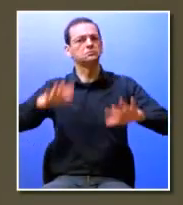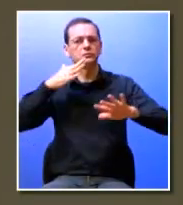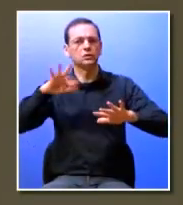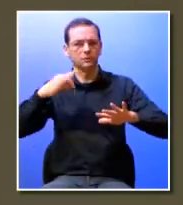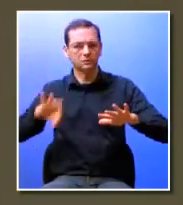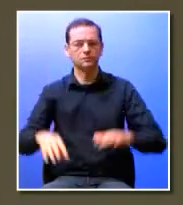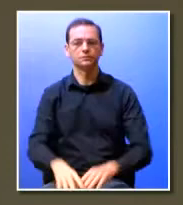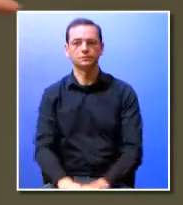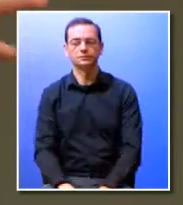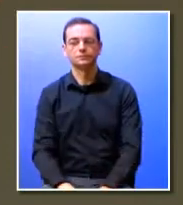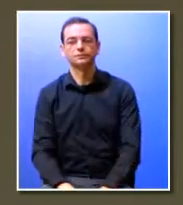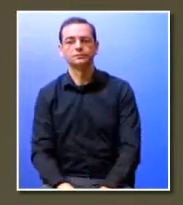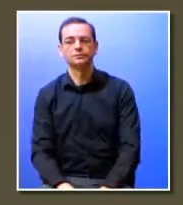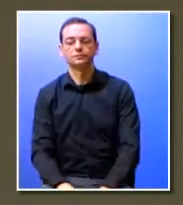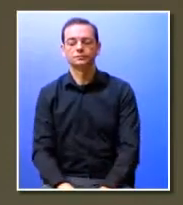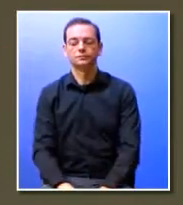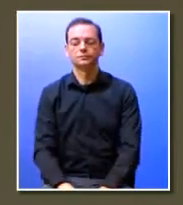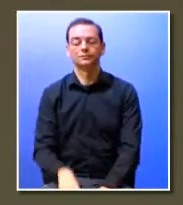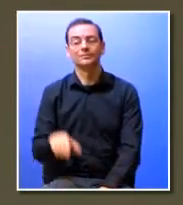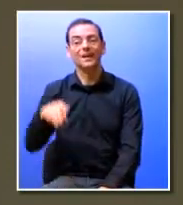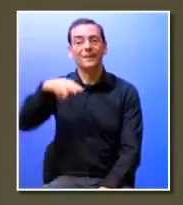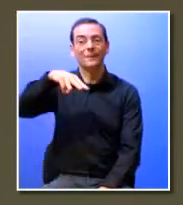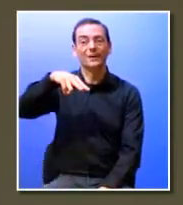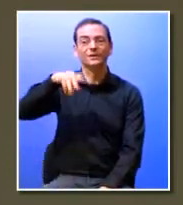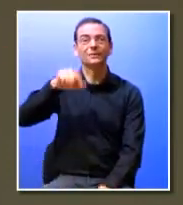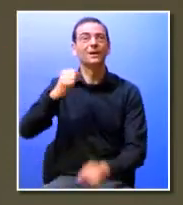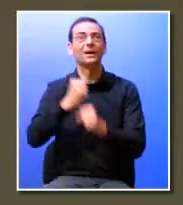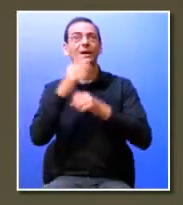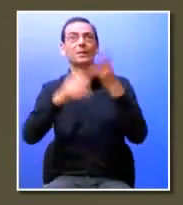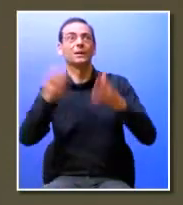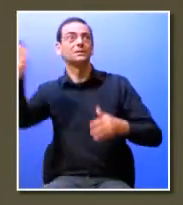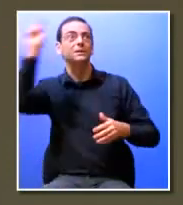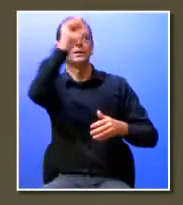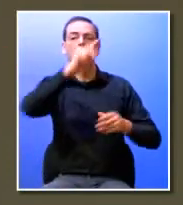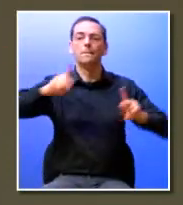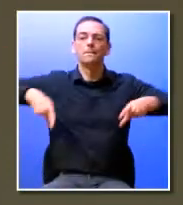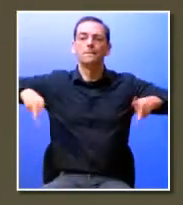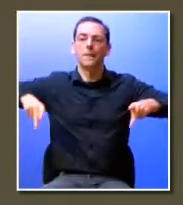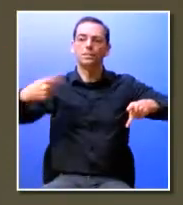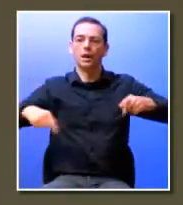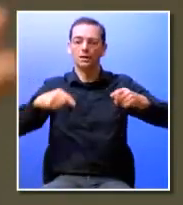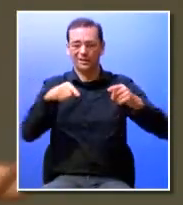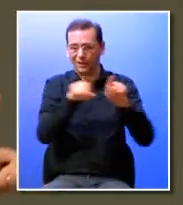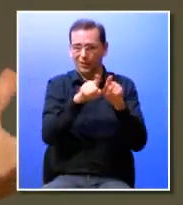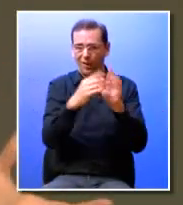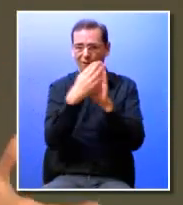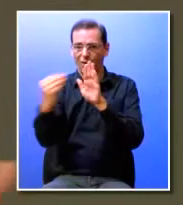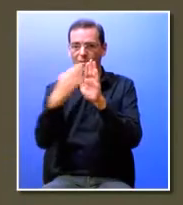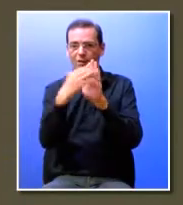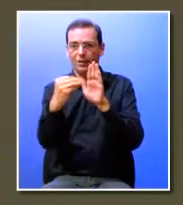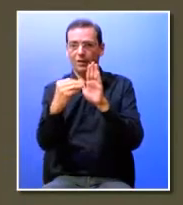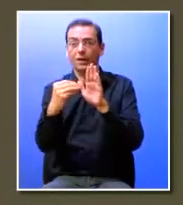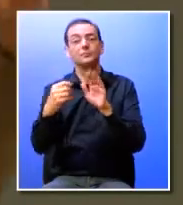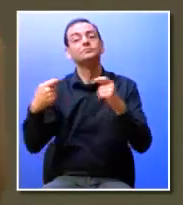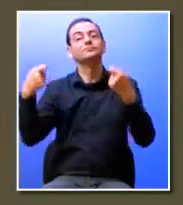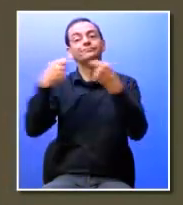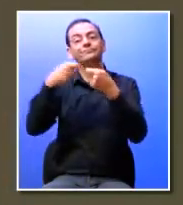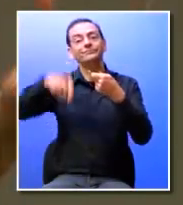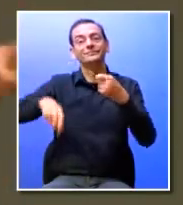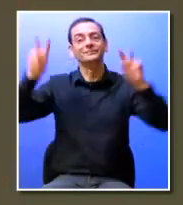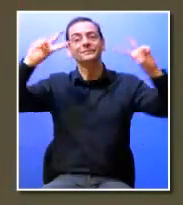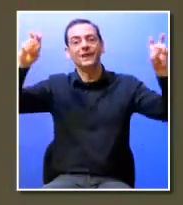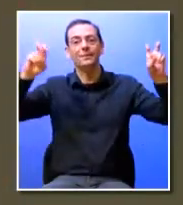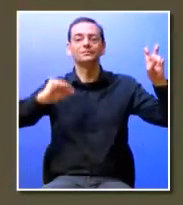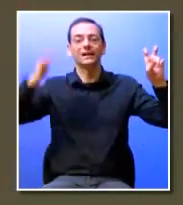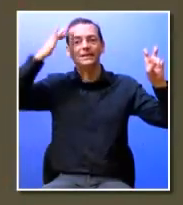relativamente portanto a Microsoft e muitas das empresas adotam este tipo de metodologia 70-20-10 e de facto isto vai bater ao nosso tema 2 que é o da teoria versus